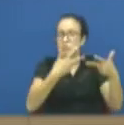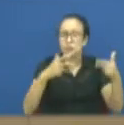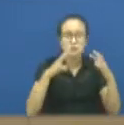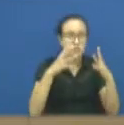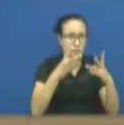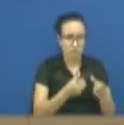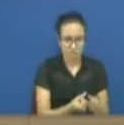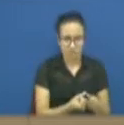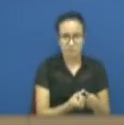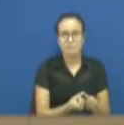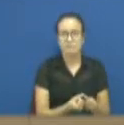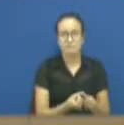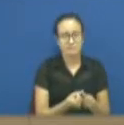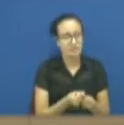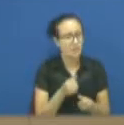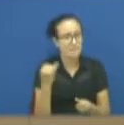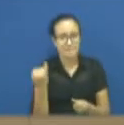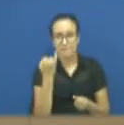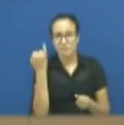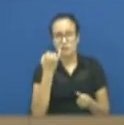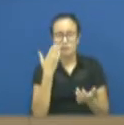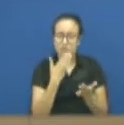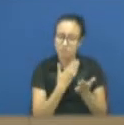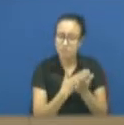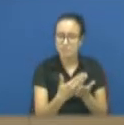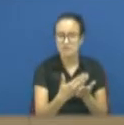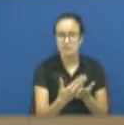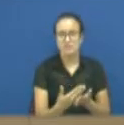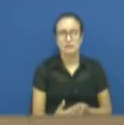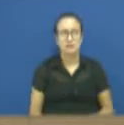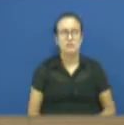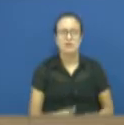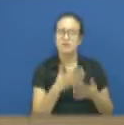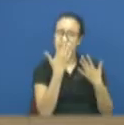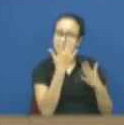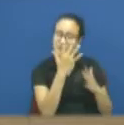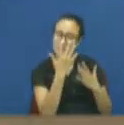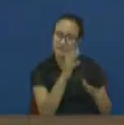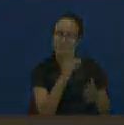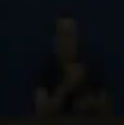passo fundamental para combater a corrupção. Parabéns pela organização. Muito obrigado. Obrigado.